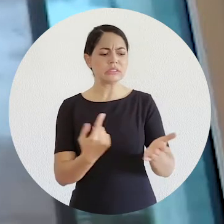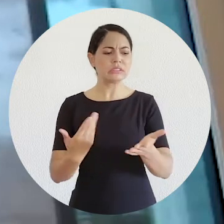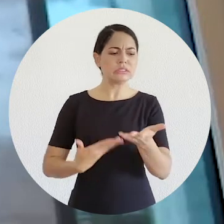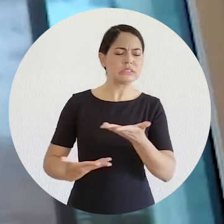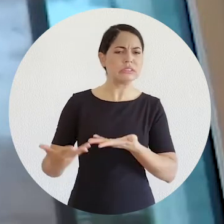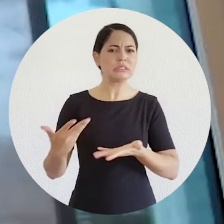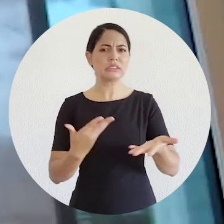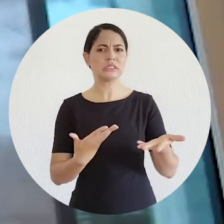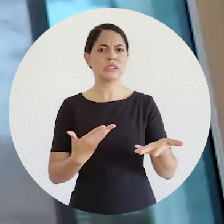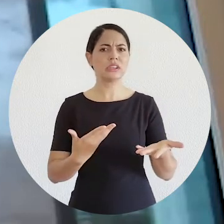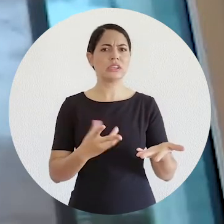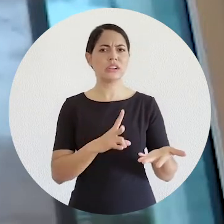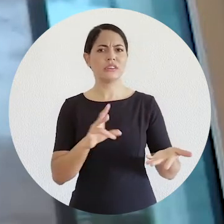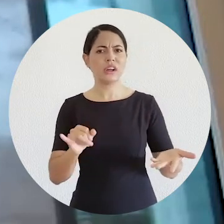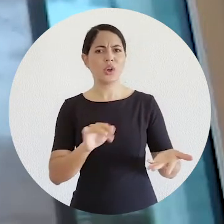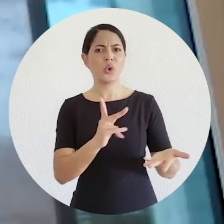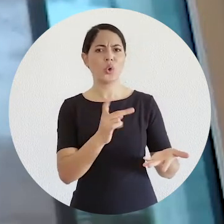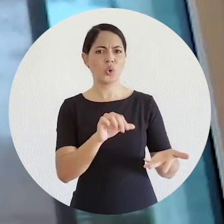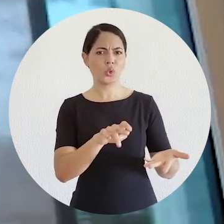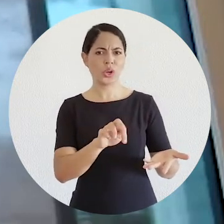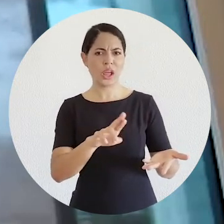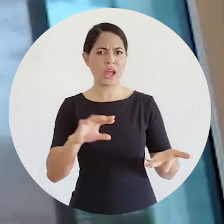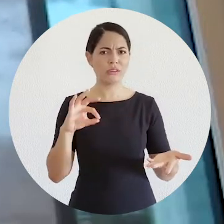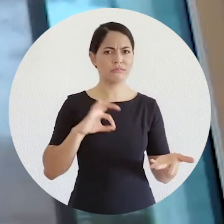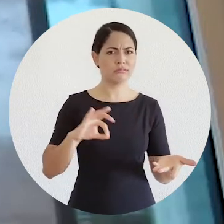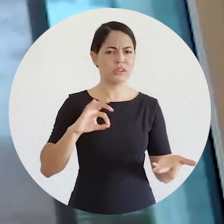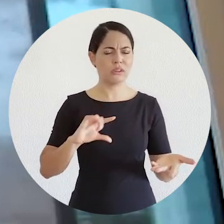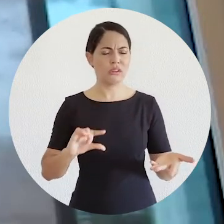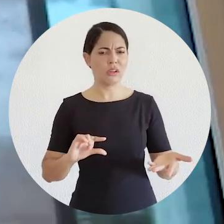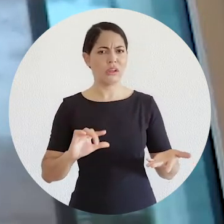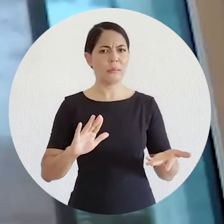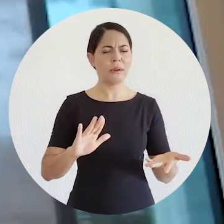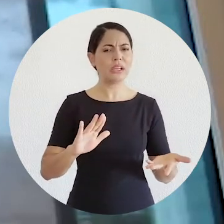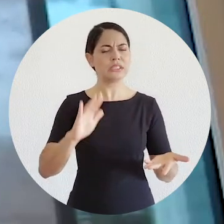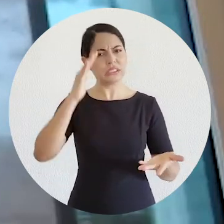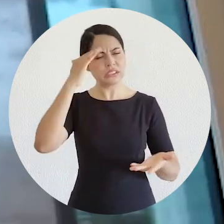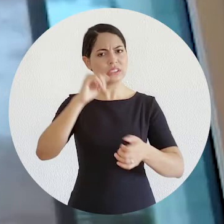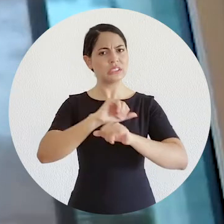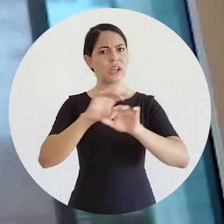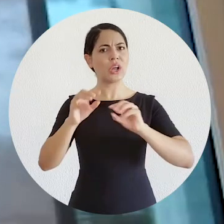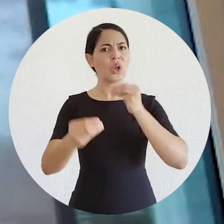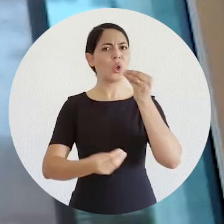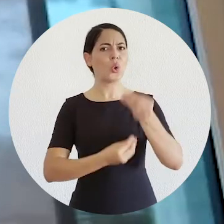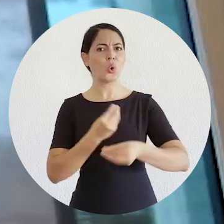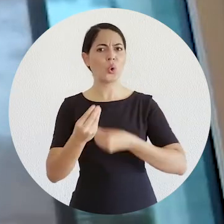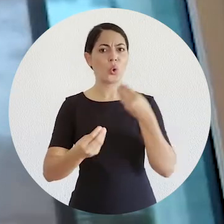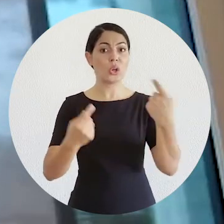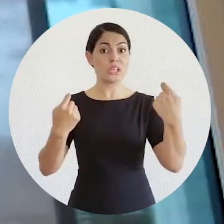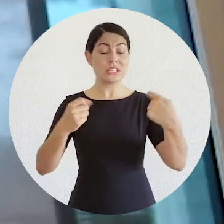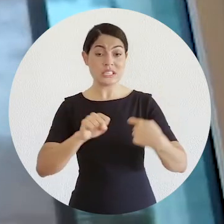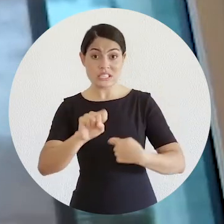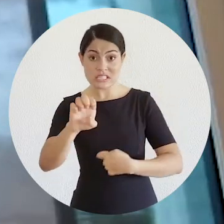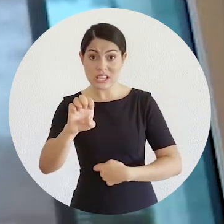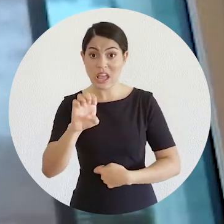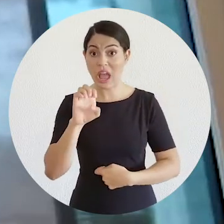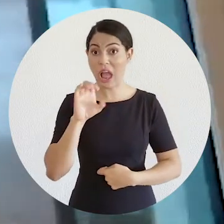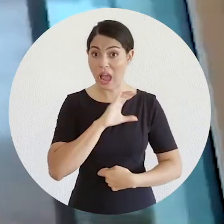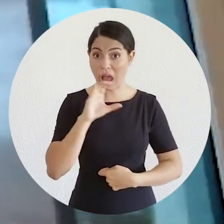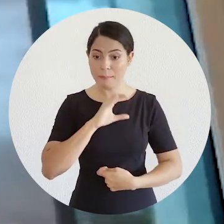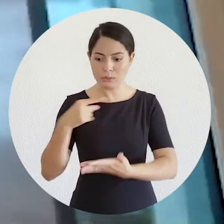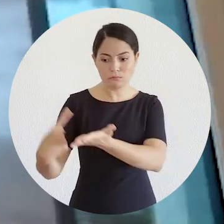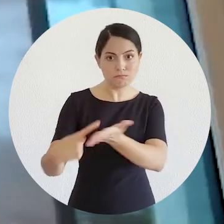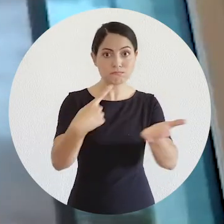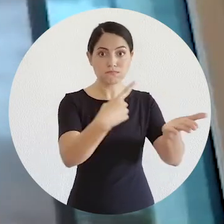entendendo que teriam seus honorários mitigados, compreenderam que quanto mais rápida